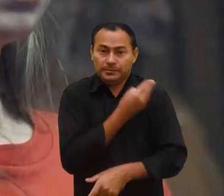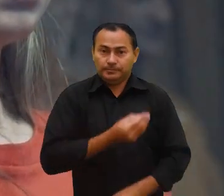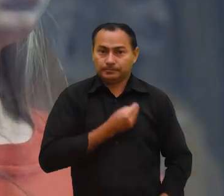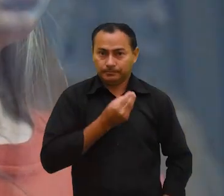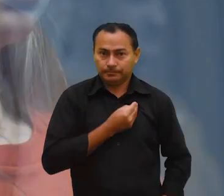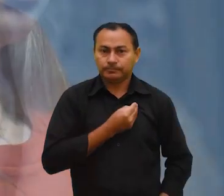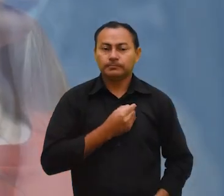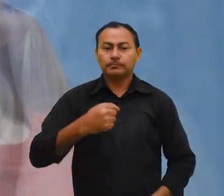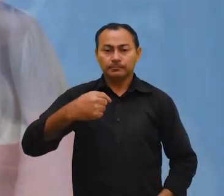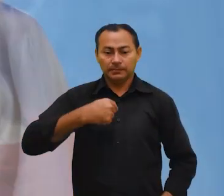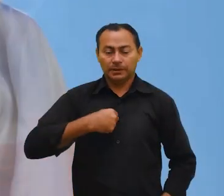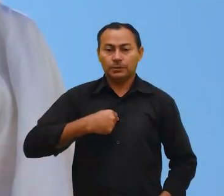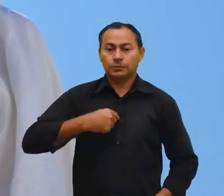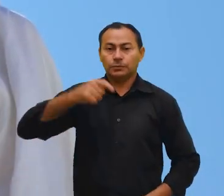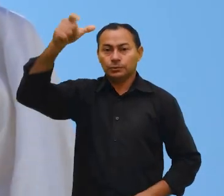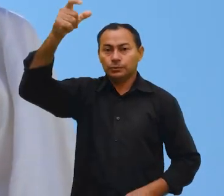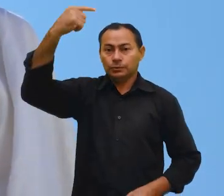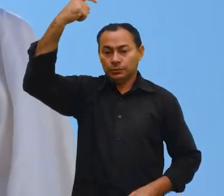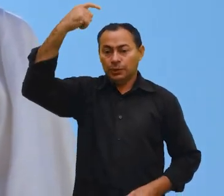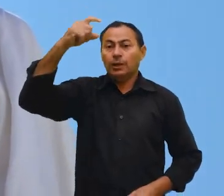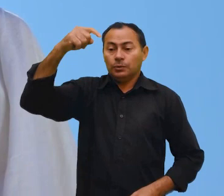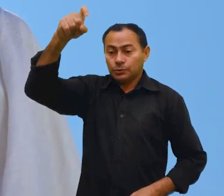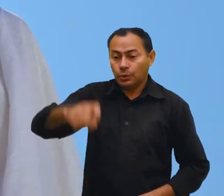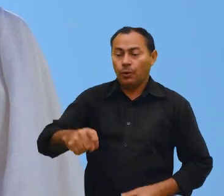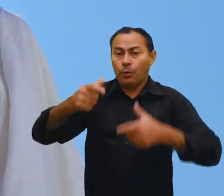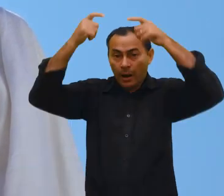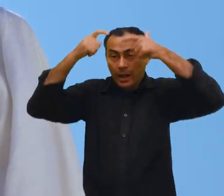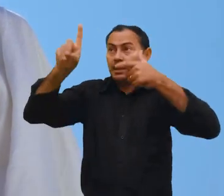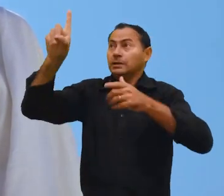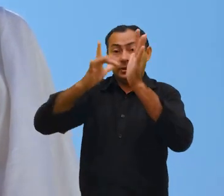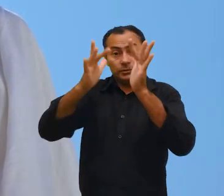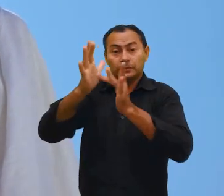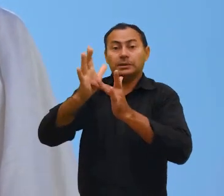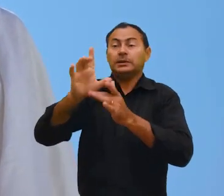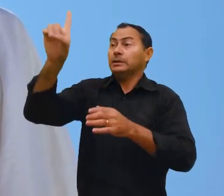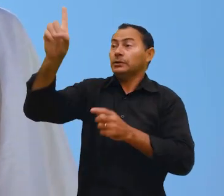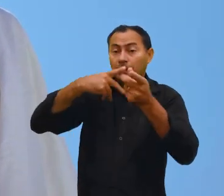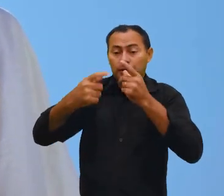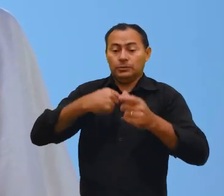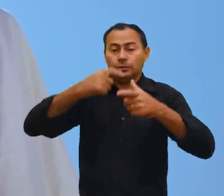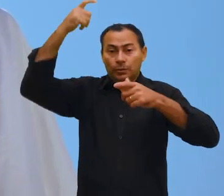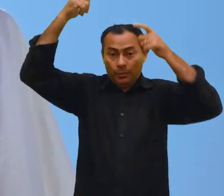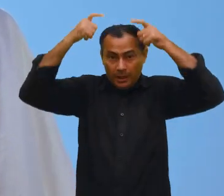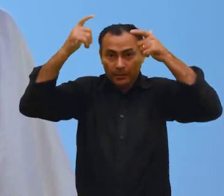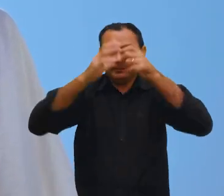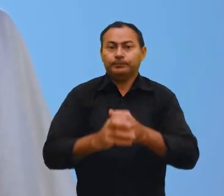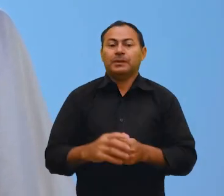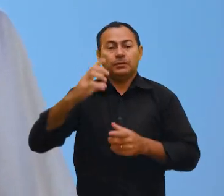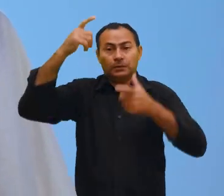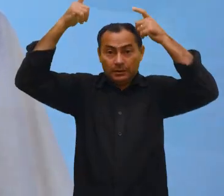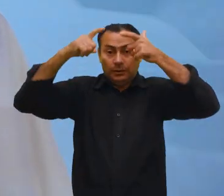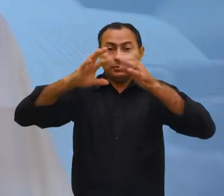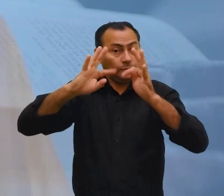em nossas vidas. Eu sou o rei, é isso que ele diz. Como sou Deus? Sou Deus